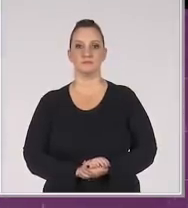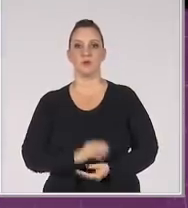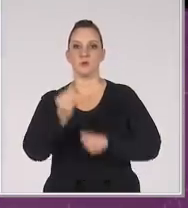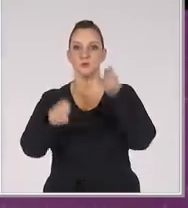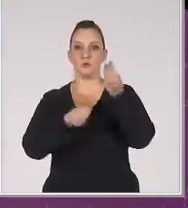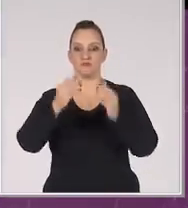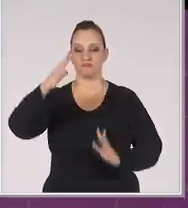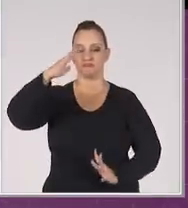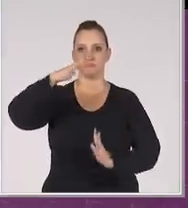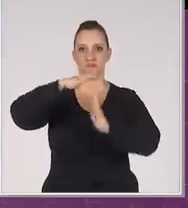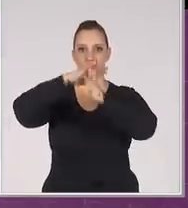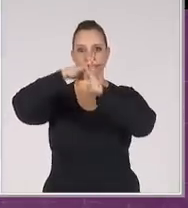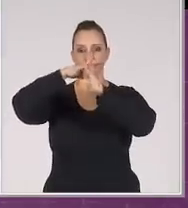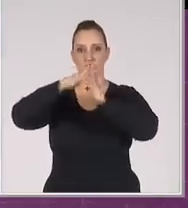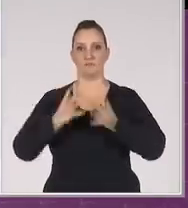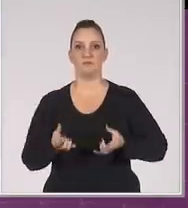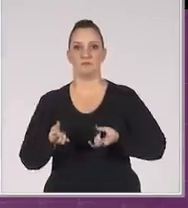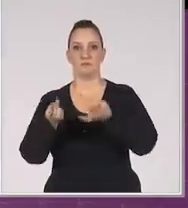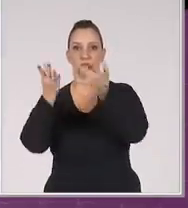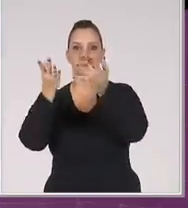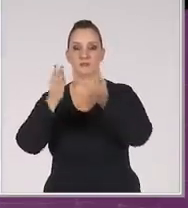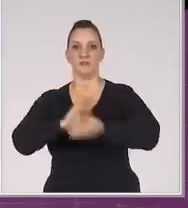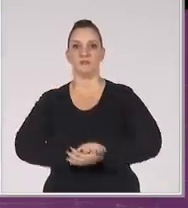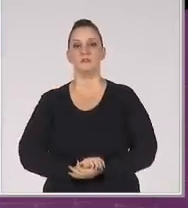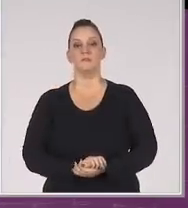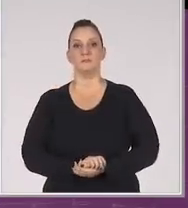Como turbinar suas vendas